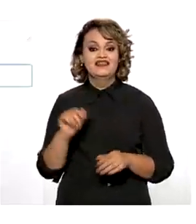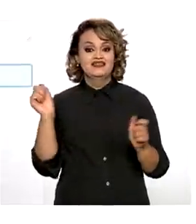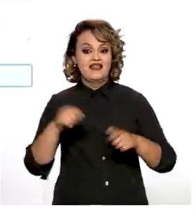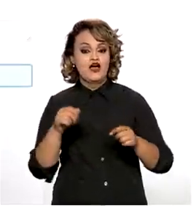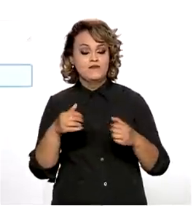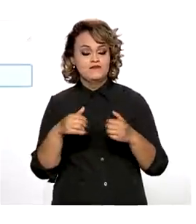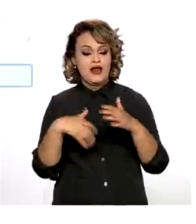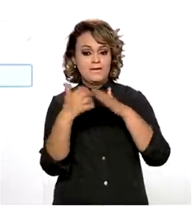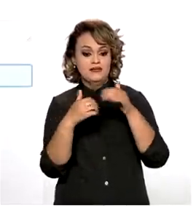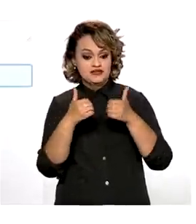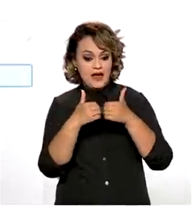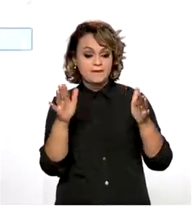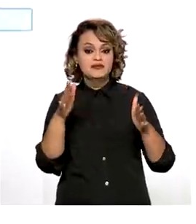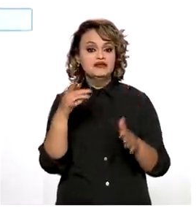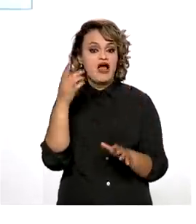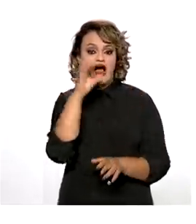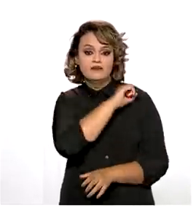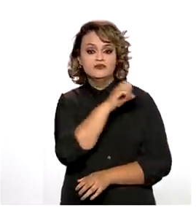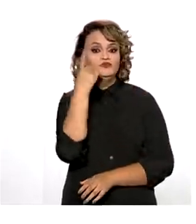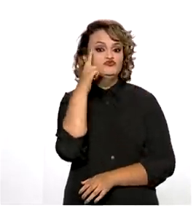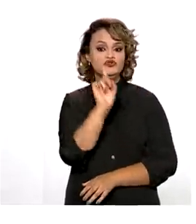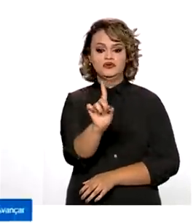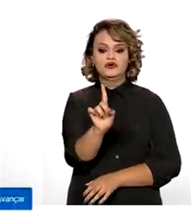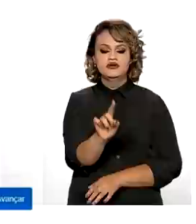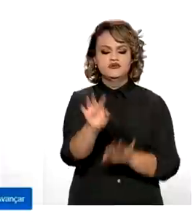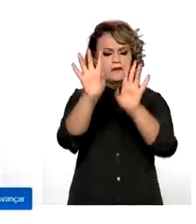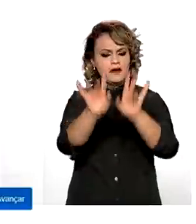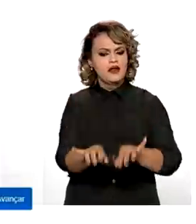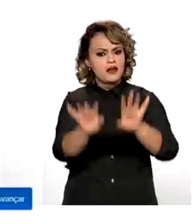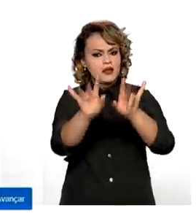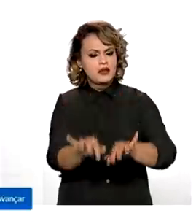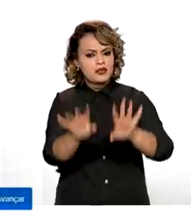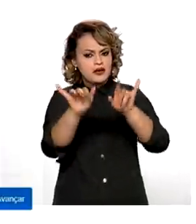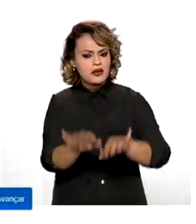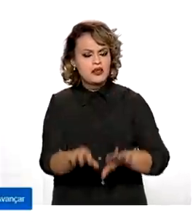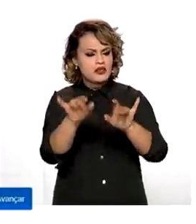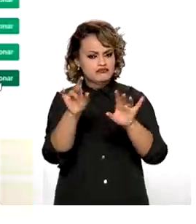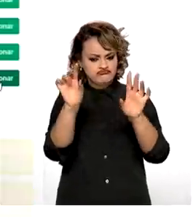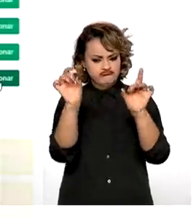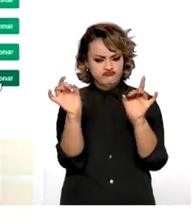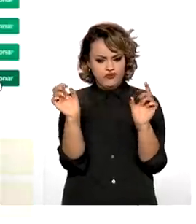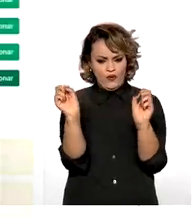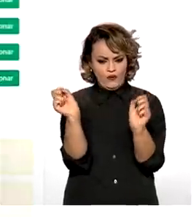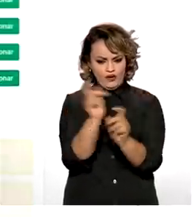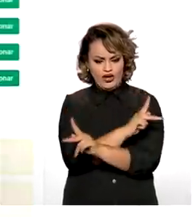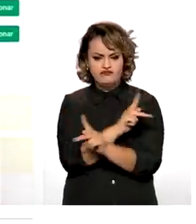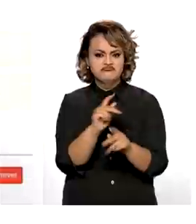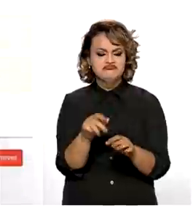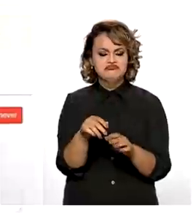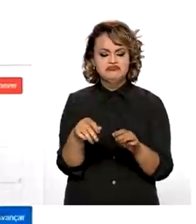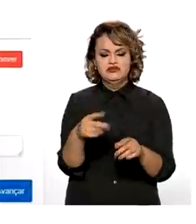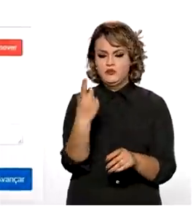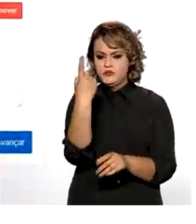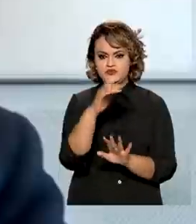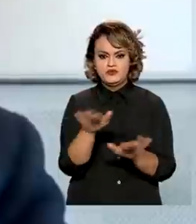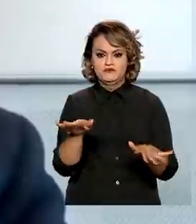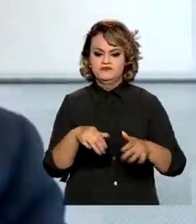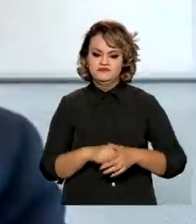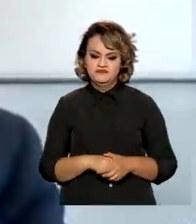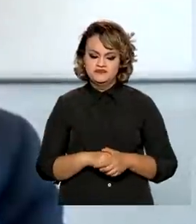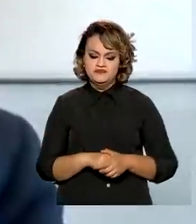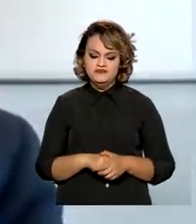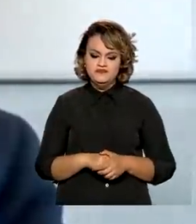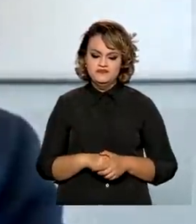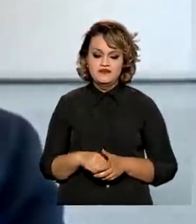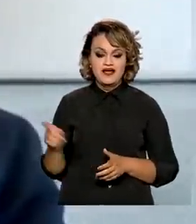uma empresa em apenas um dia, ao colocar todos os procedimentos exigidos no mesmo endereço digital. Ter